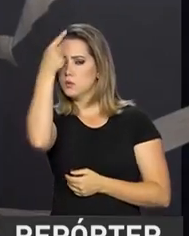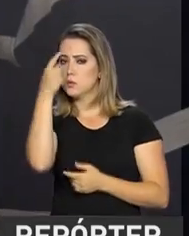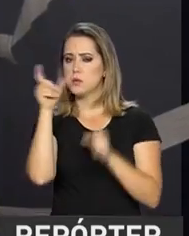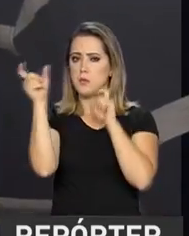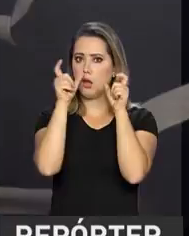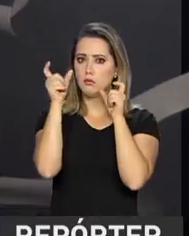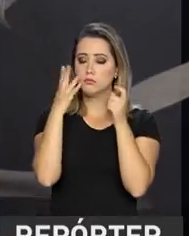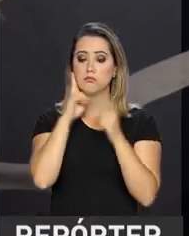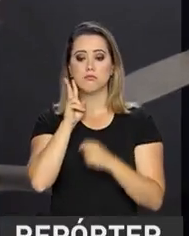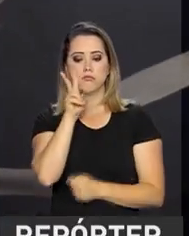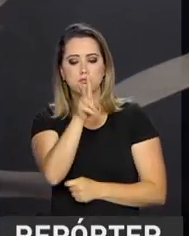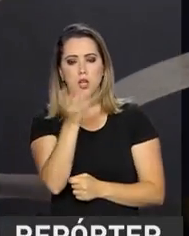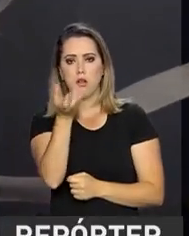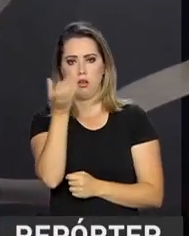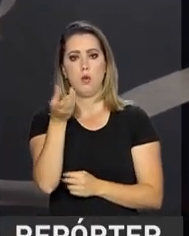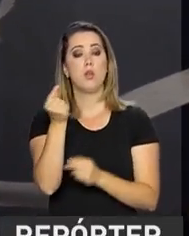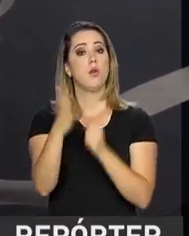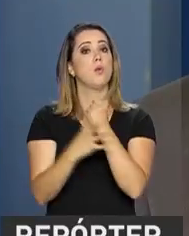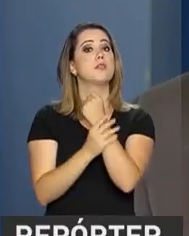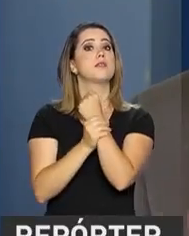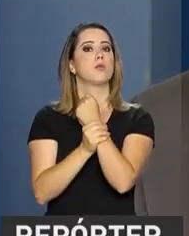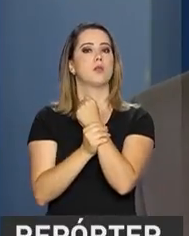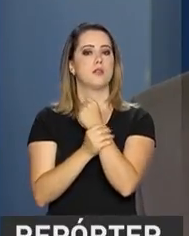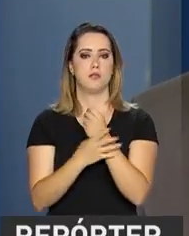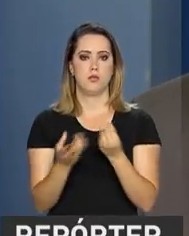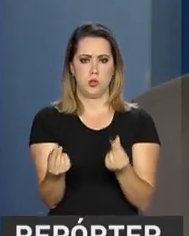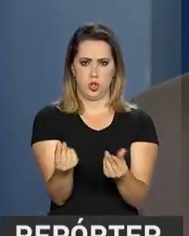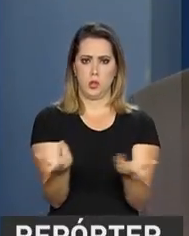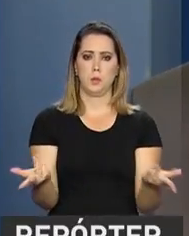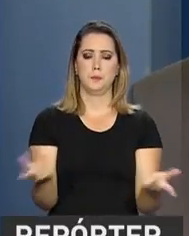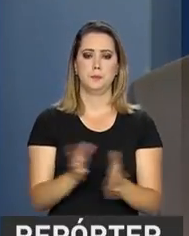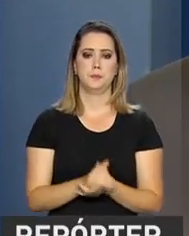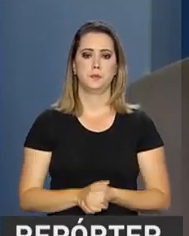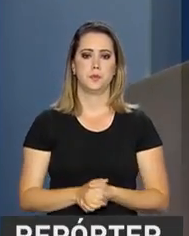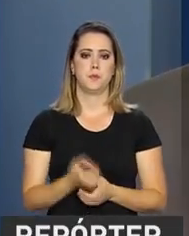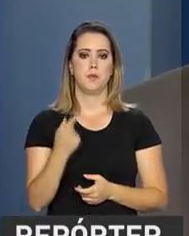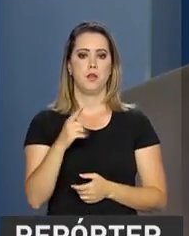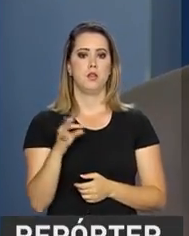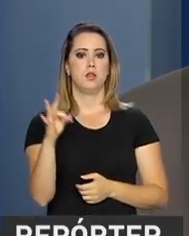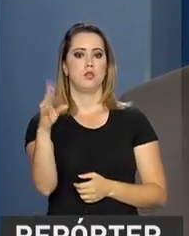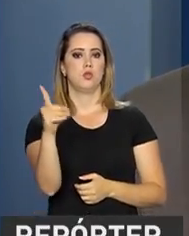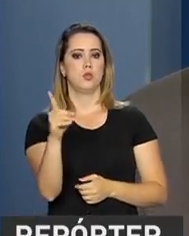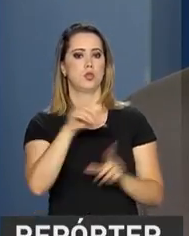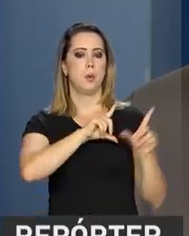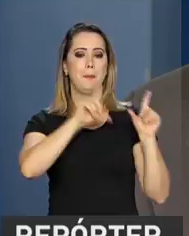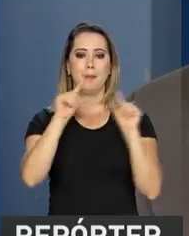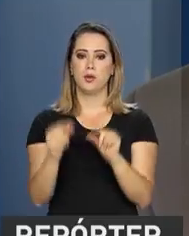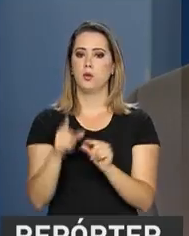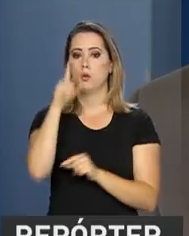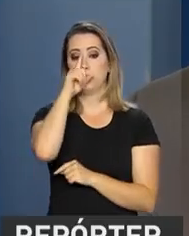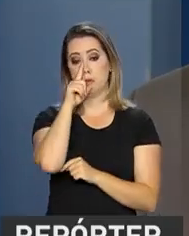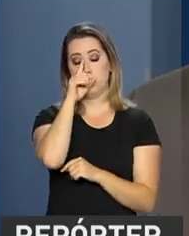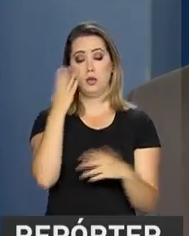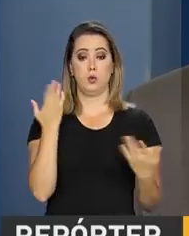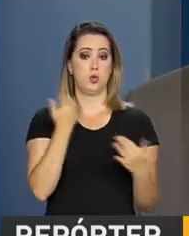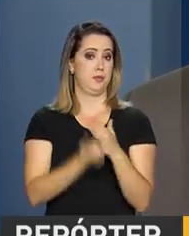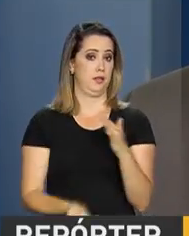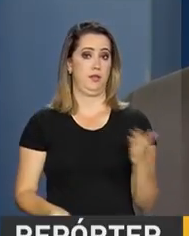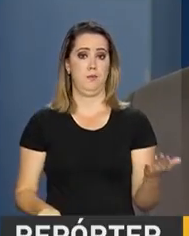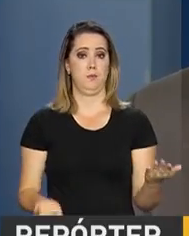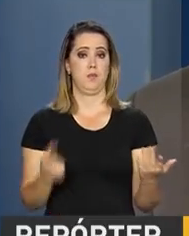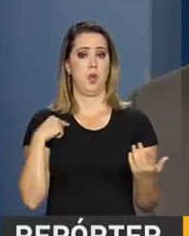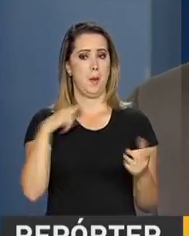atrativos para os investidores é a segurança. Os títulos do Tesouro Direto têm o menor risco de crédito no mercado. Se você for comparar qualquer outro